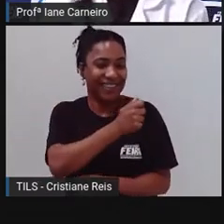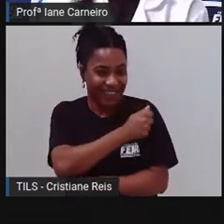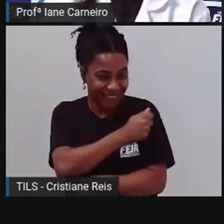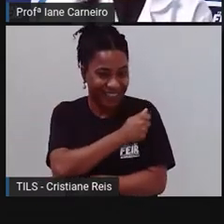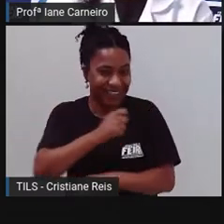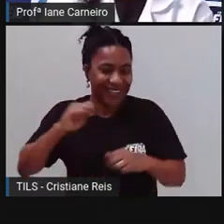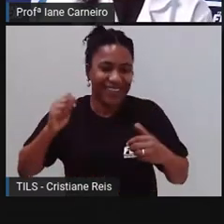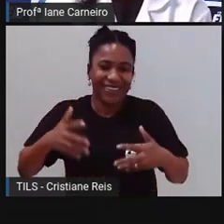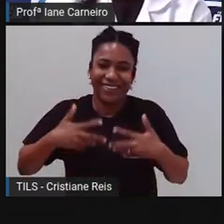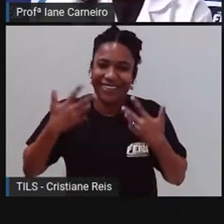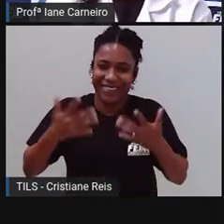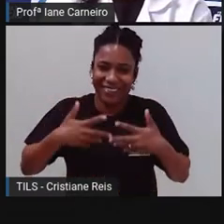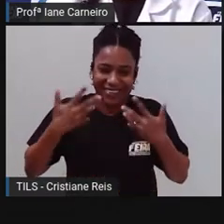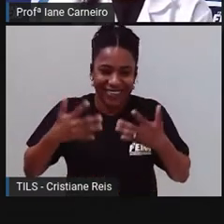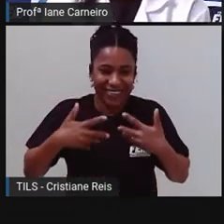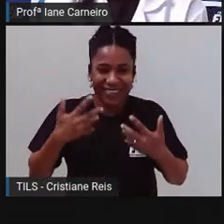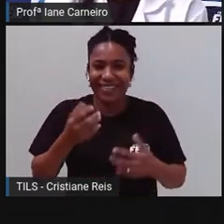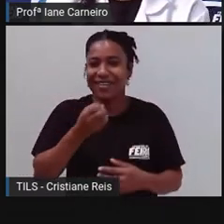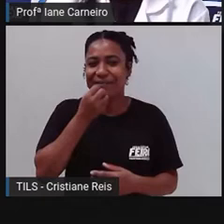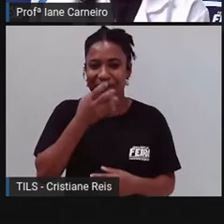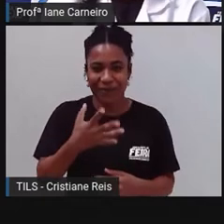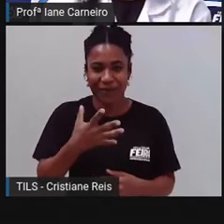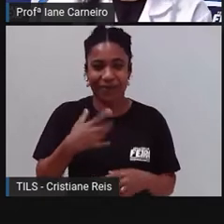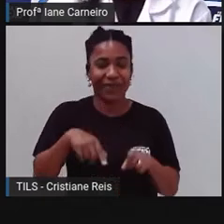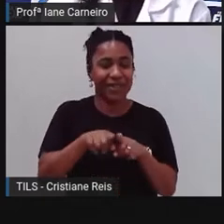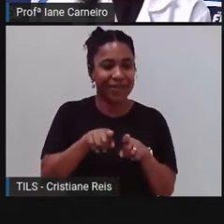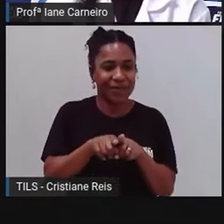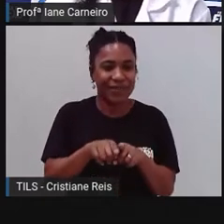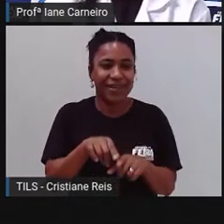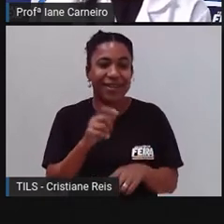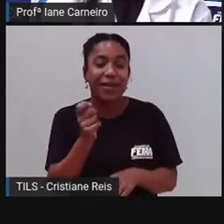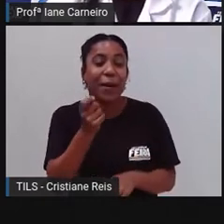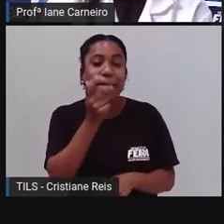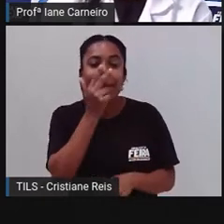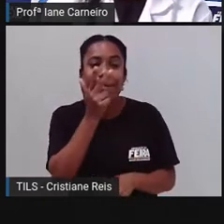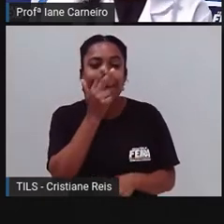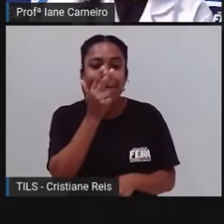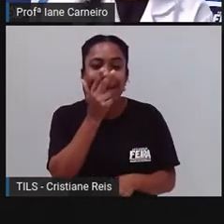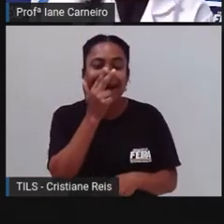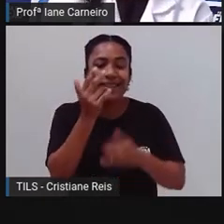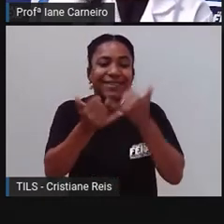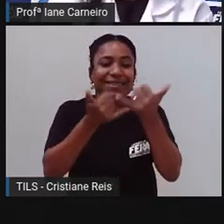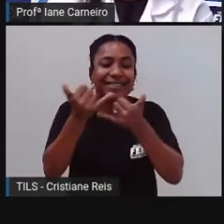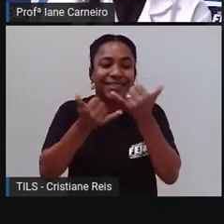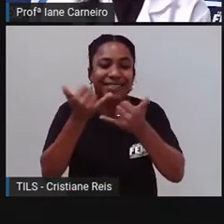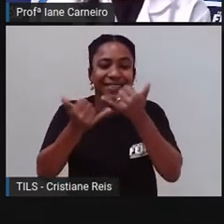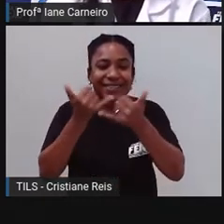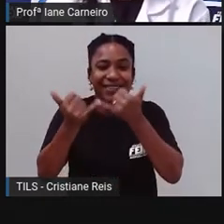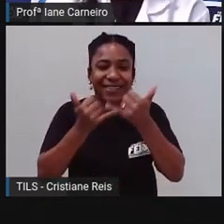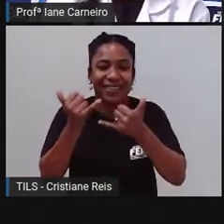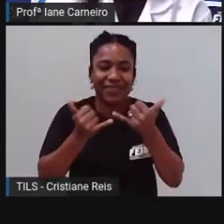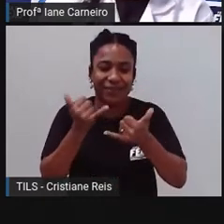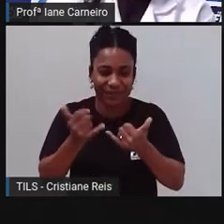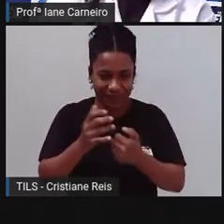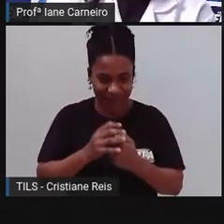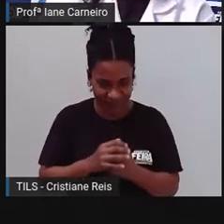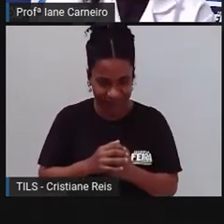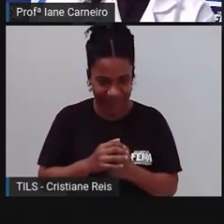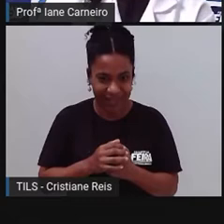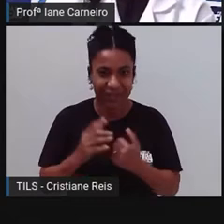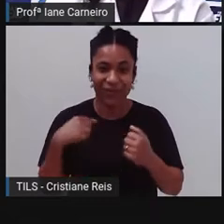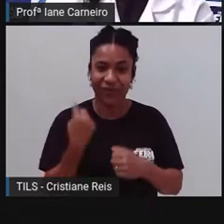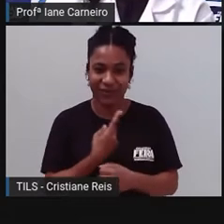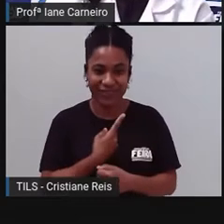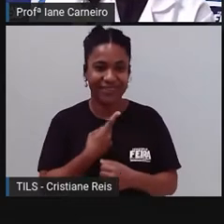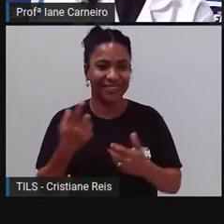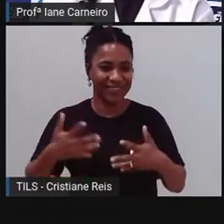Outras é porque as pistas, as dicas são muito engraçadas mesmo. Então a gente vai continuar se divertindo e aprendendo com as